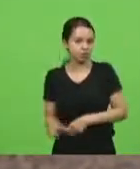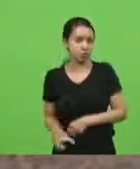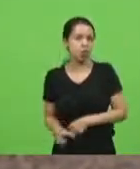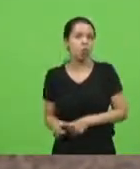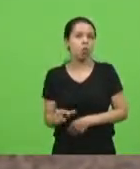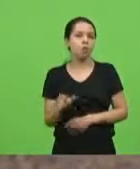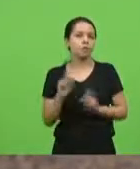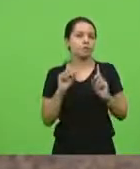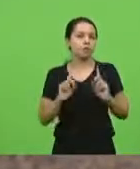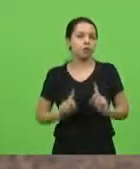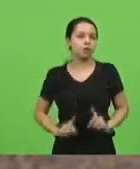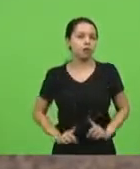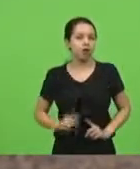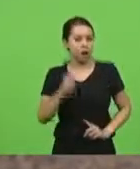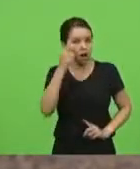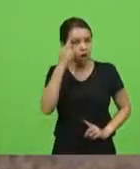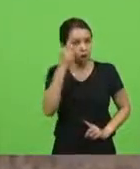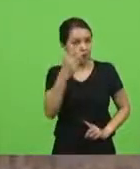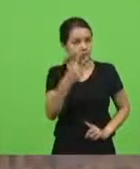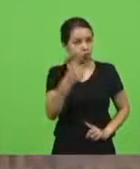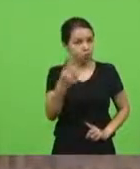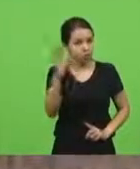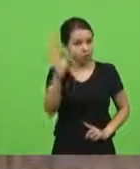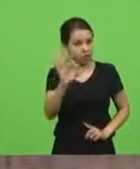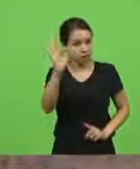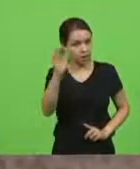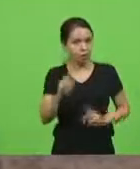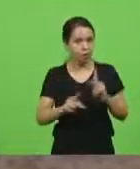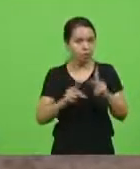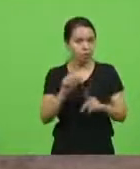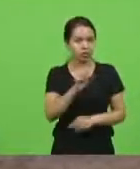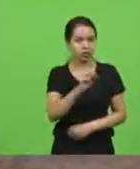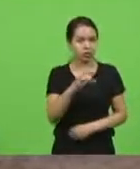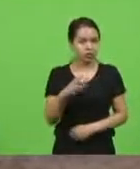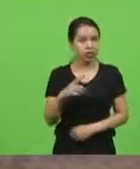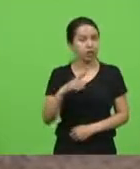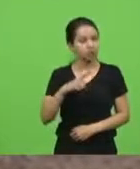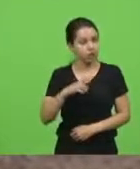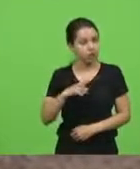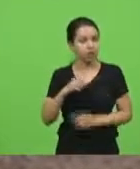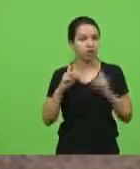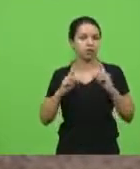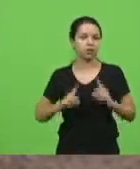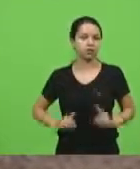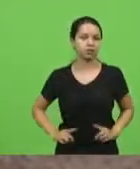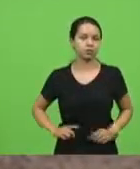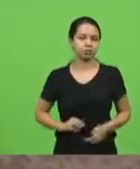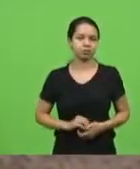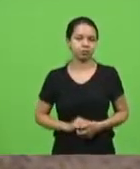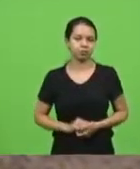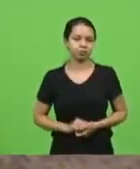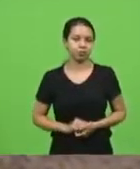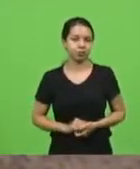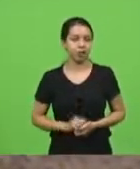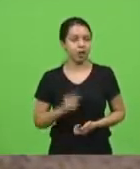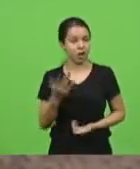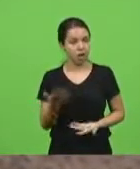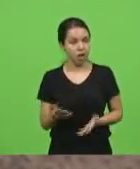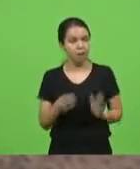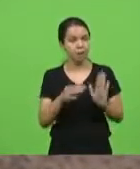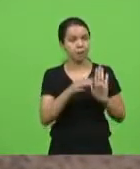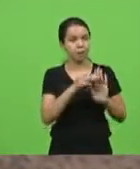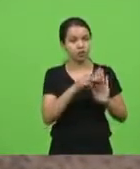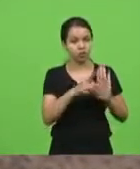Lembrando que 21% da população catarinense mostra algum tipo de deficiência. E essa medida provisória do governo